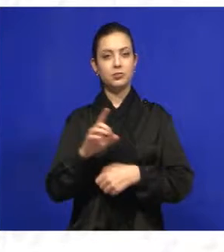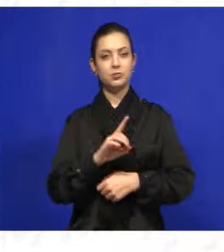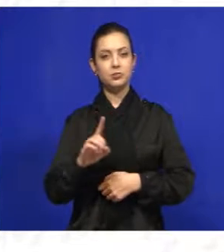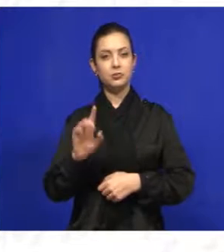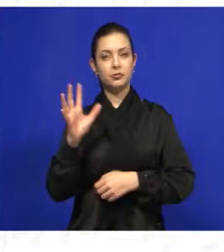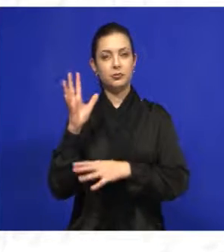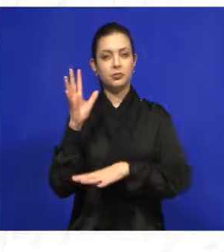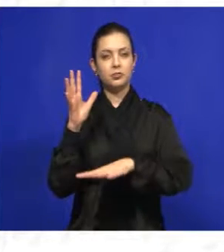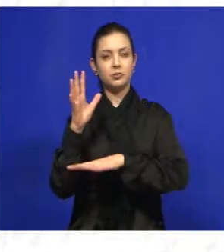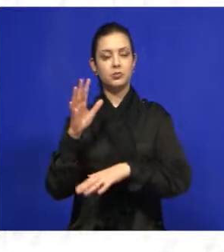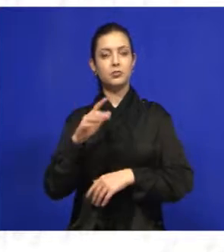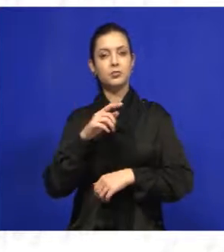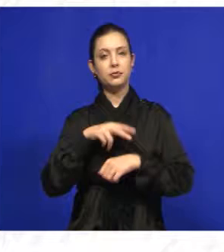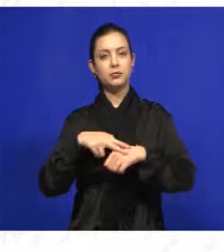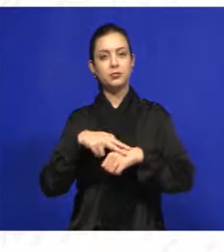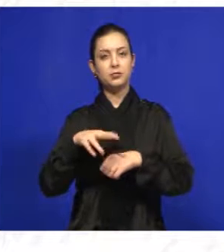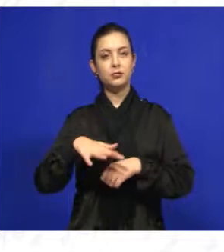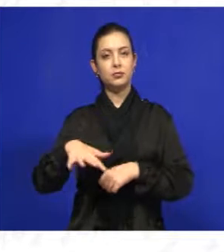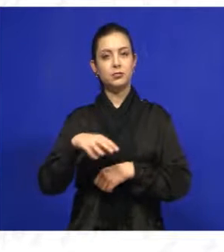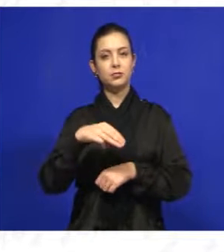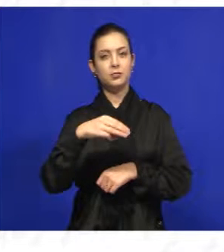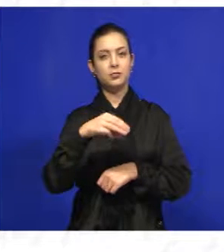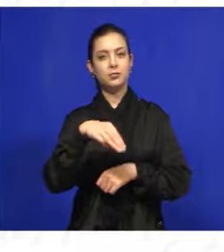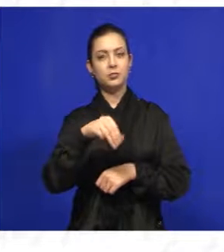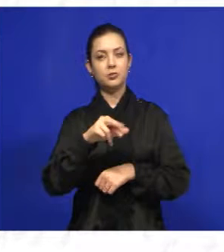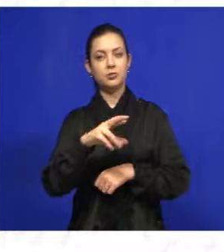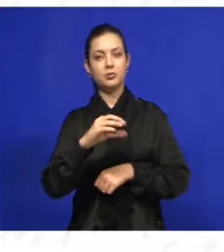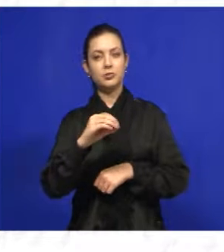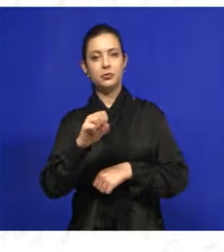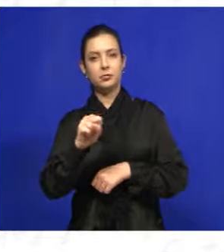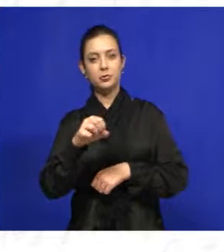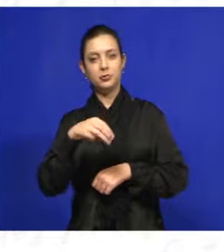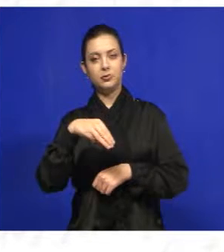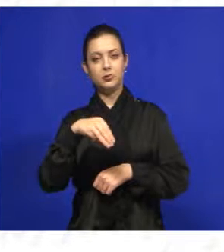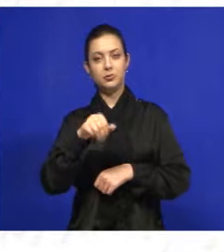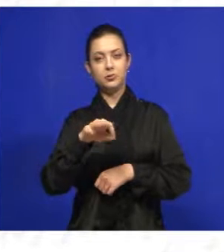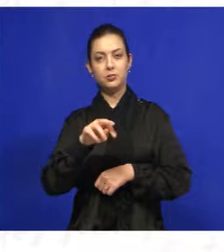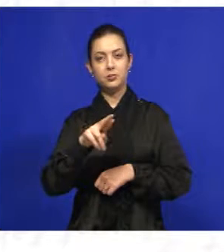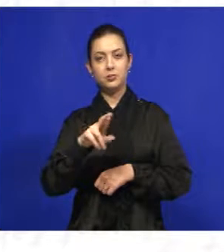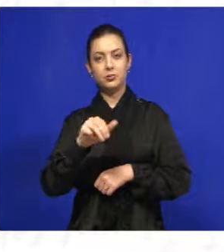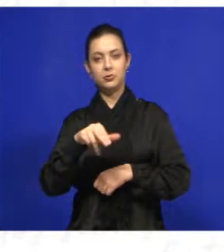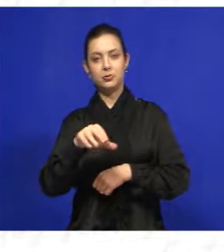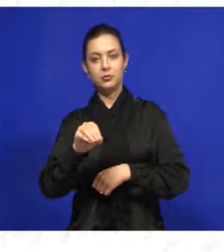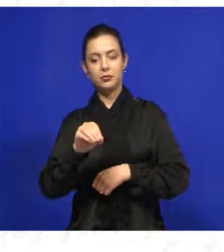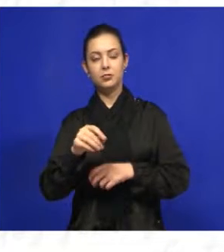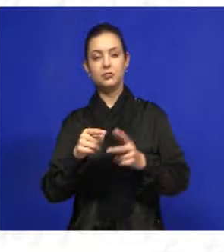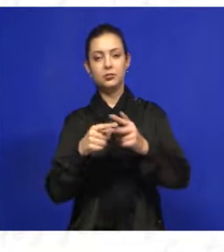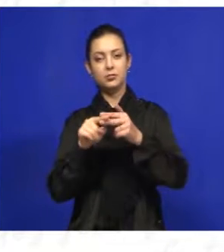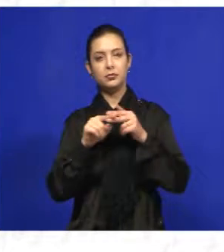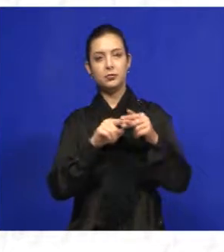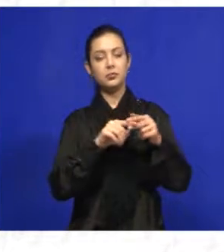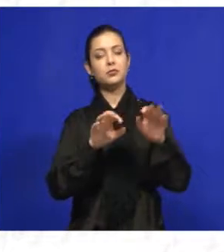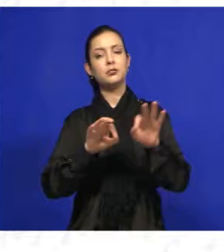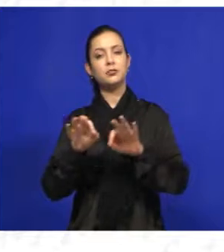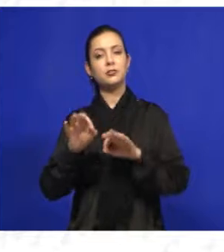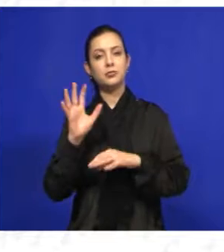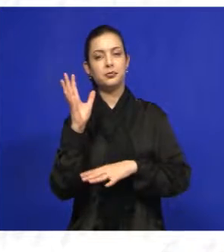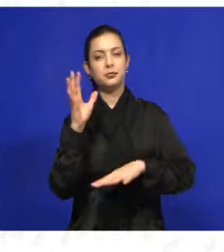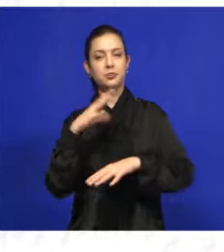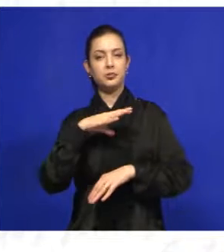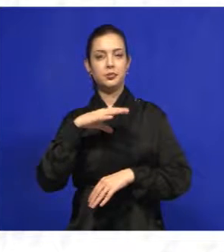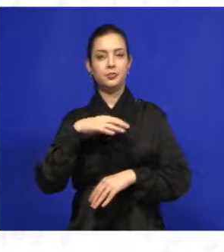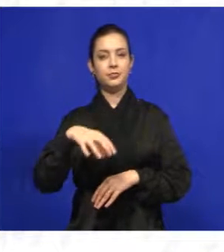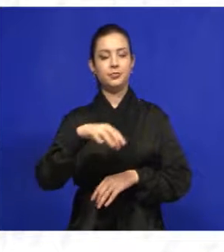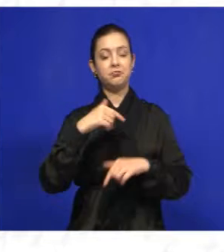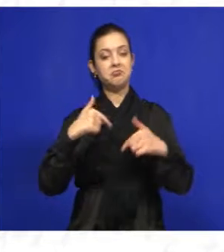praças e áreas verdes, o Marcos Maturano, que está realizando um belo trabalho reformando as praças da nossa cidade.